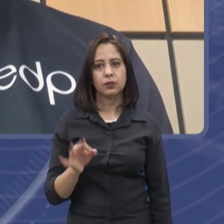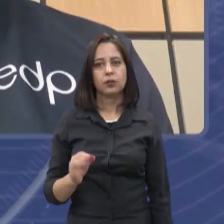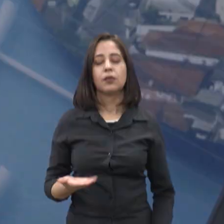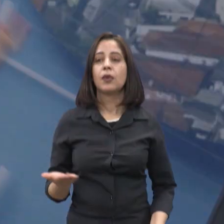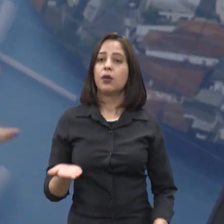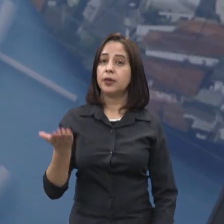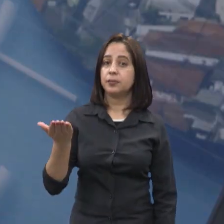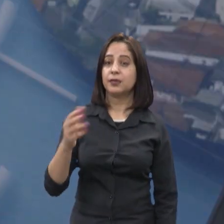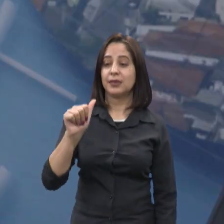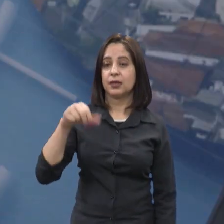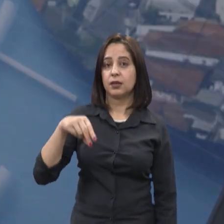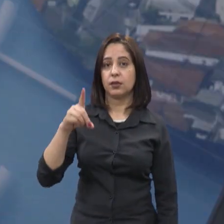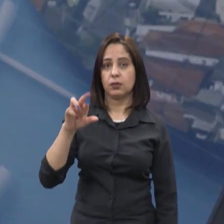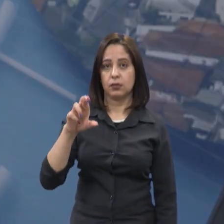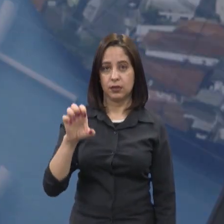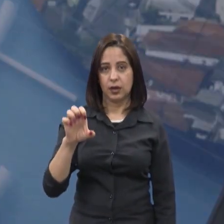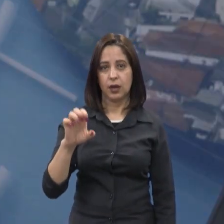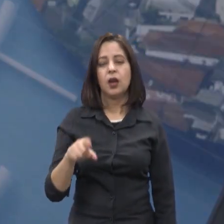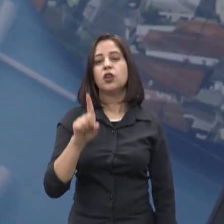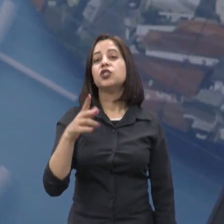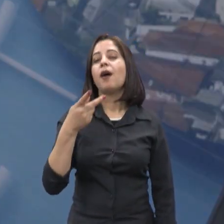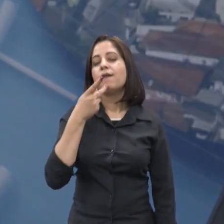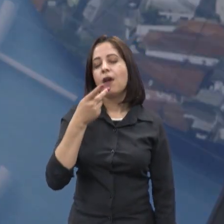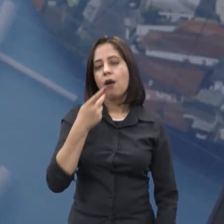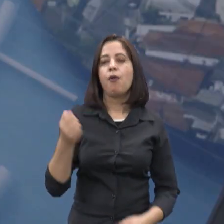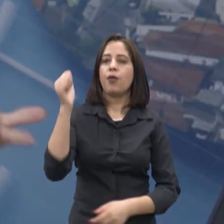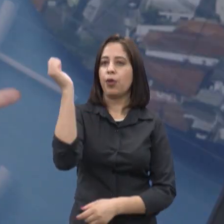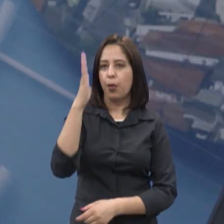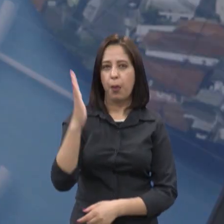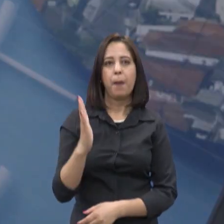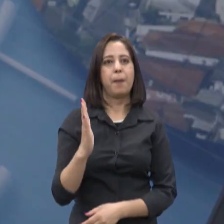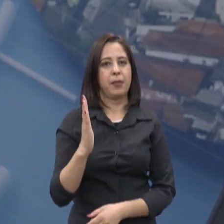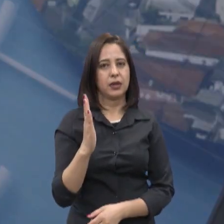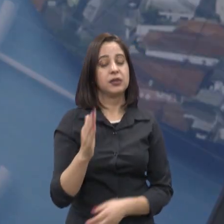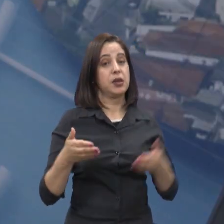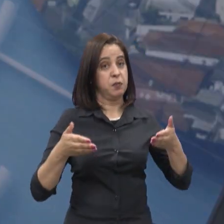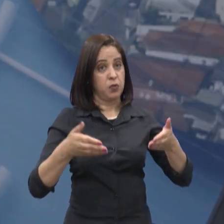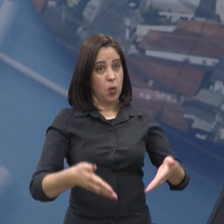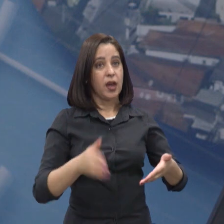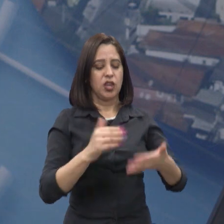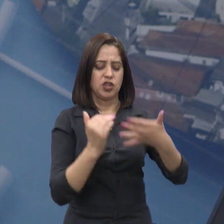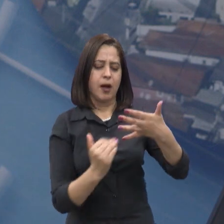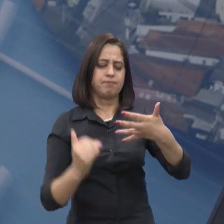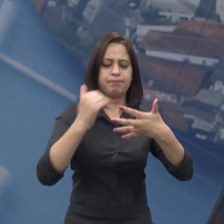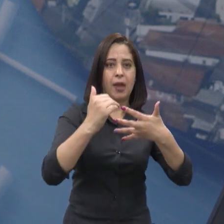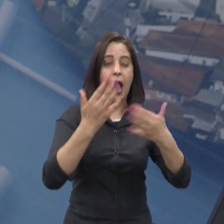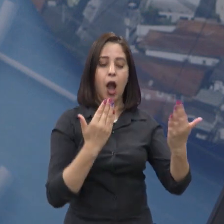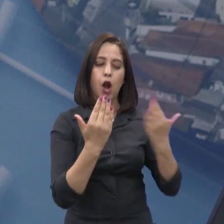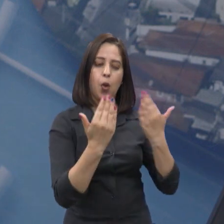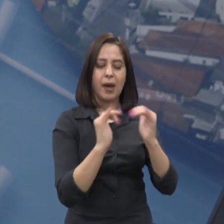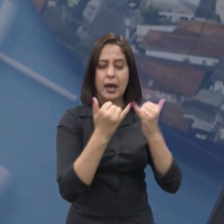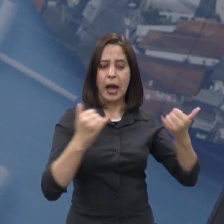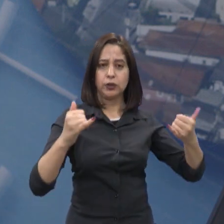para André. A gente comentou sobre o quão o Brasil está anos luz à frente de muitos países em relação à distribuição de